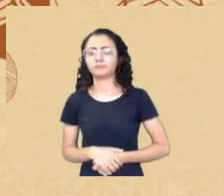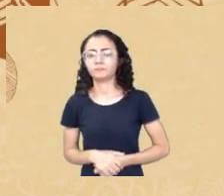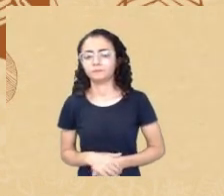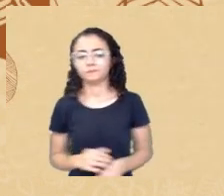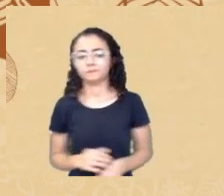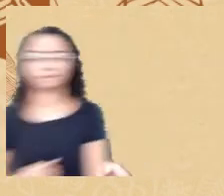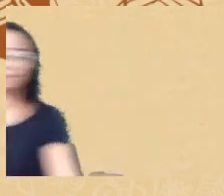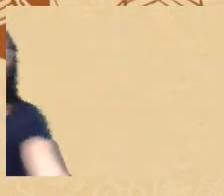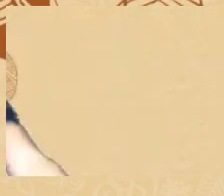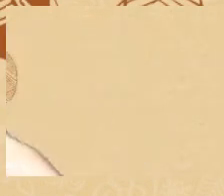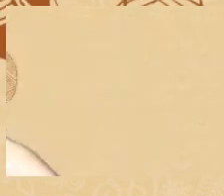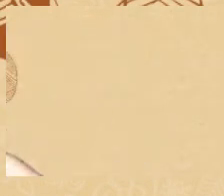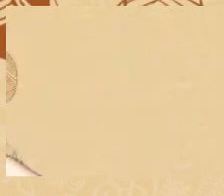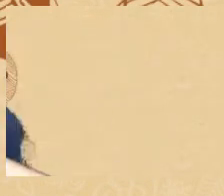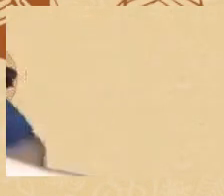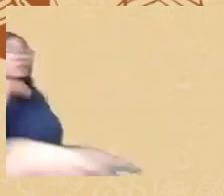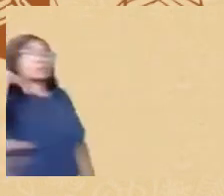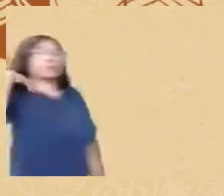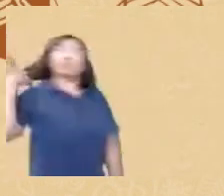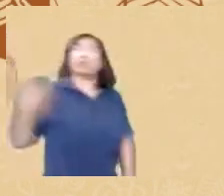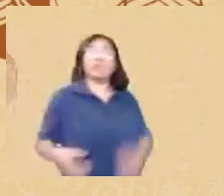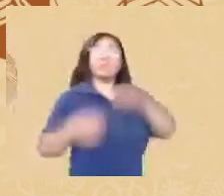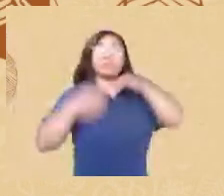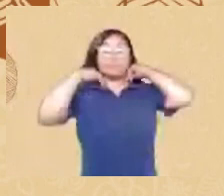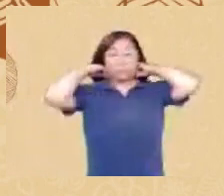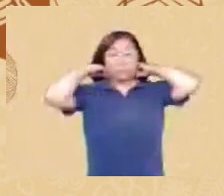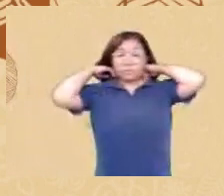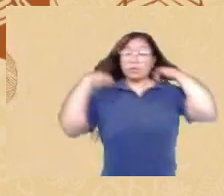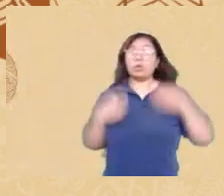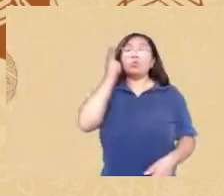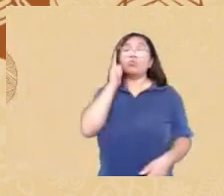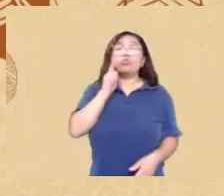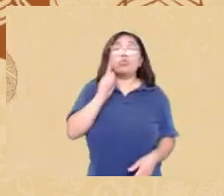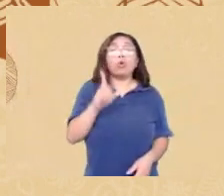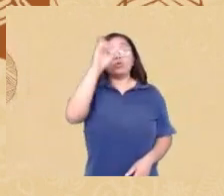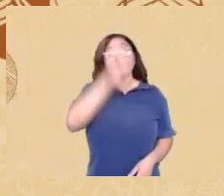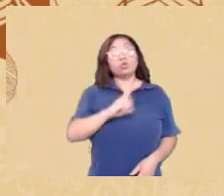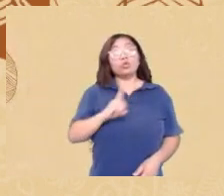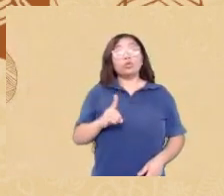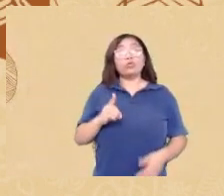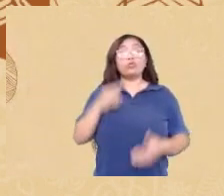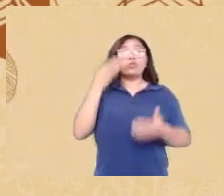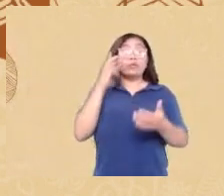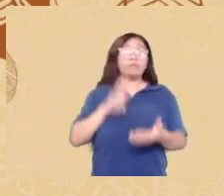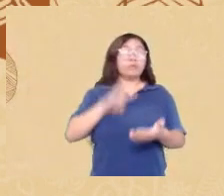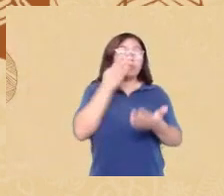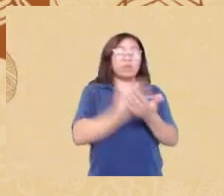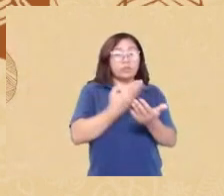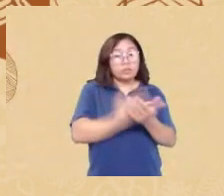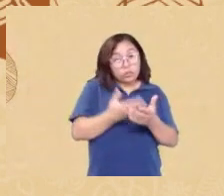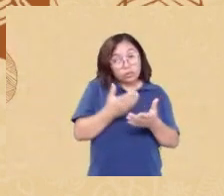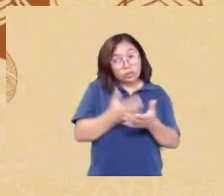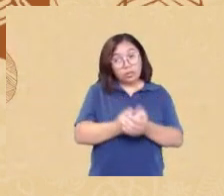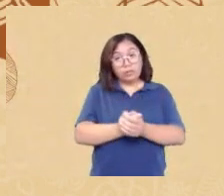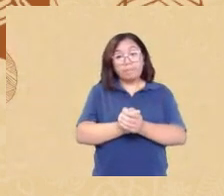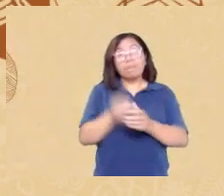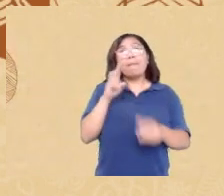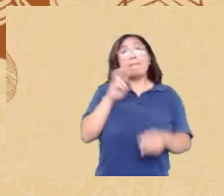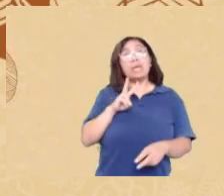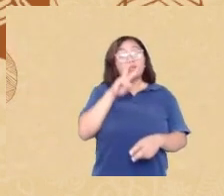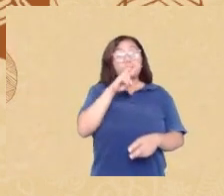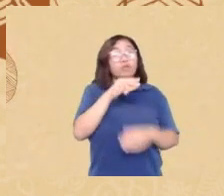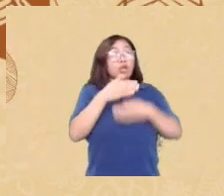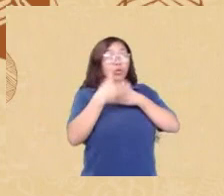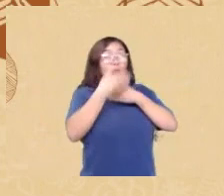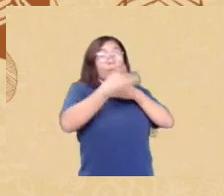de assistir aulas na universidade de Oklahoma mas notem aqui atrás essa barreira branca não é um acidente realmente